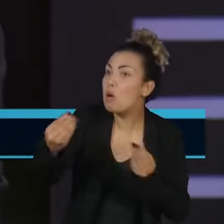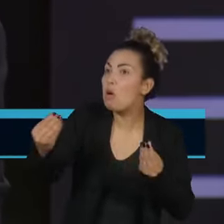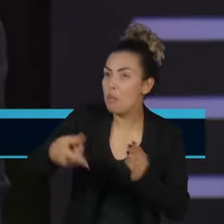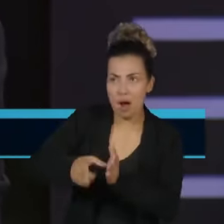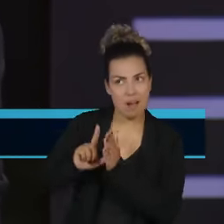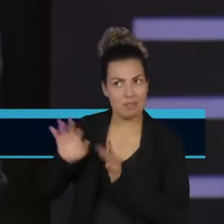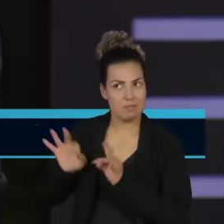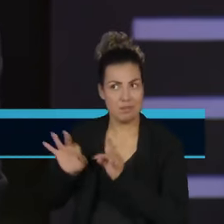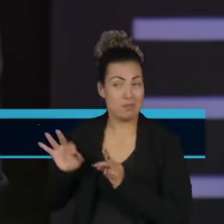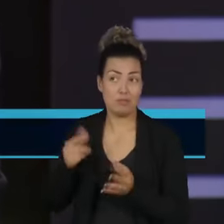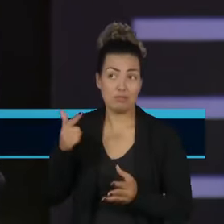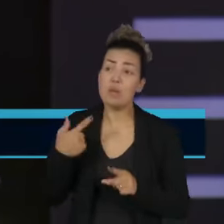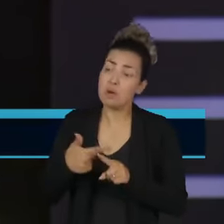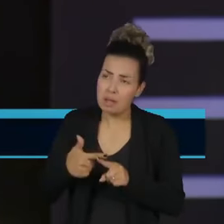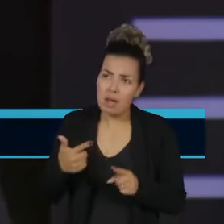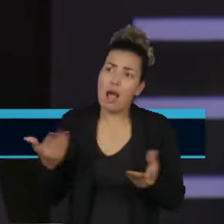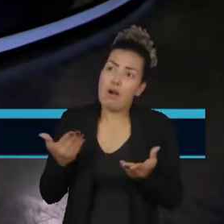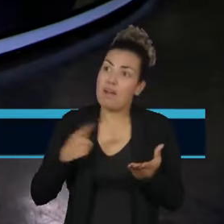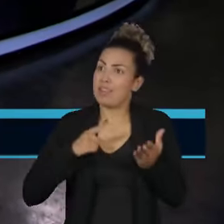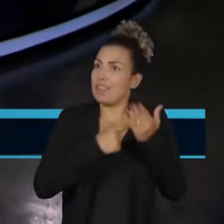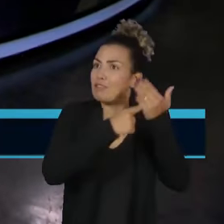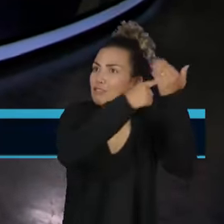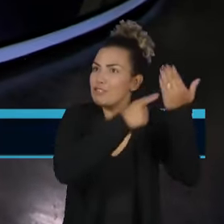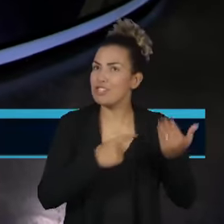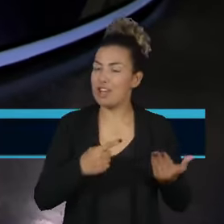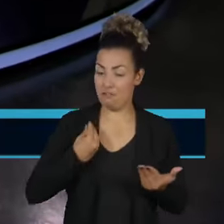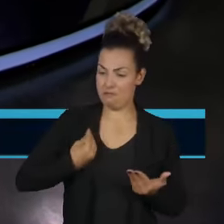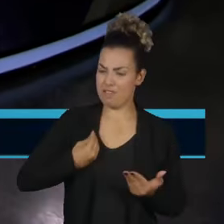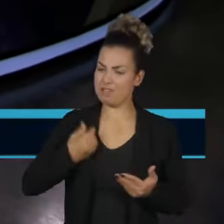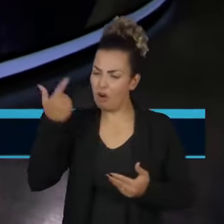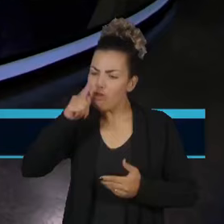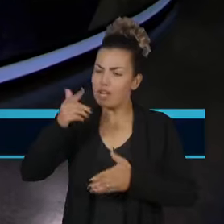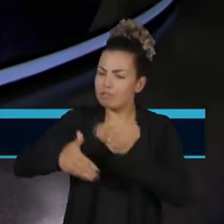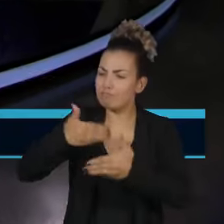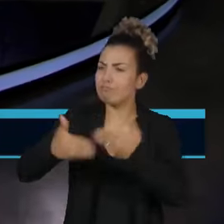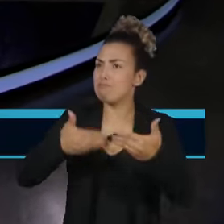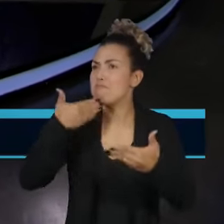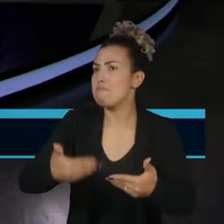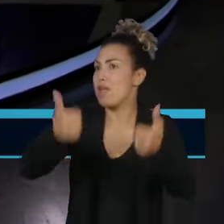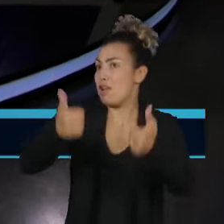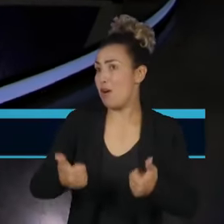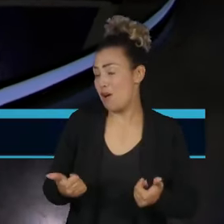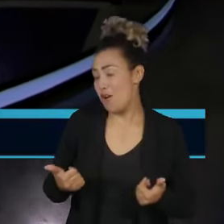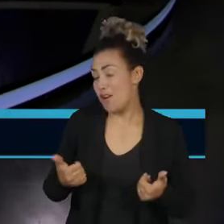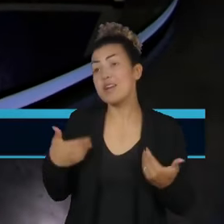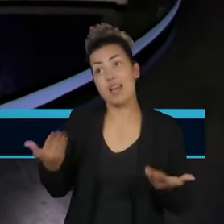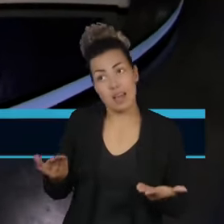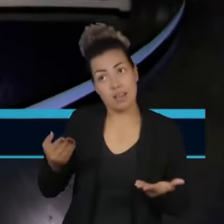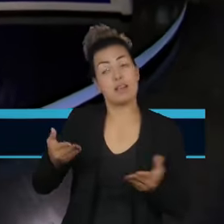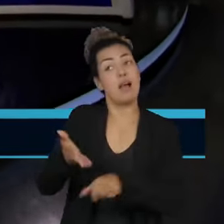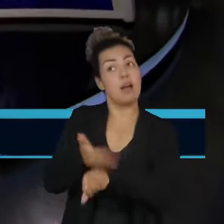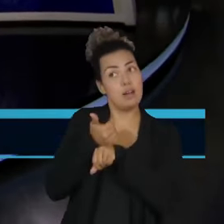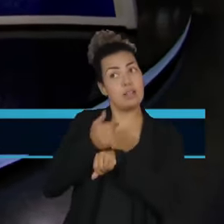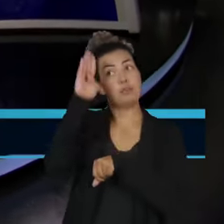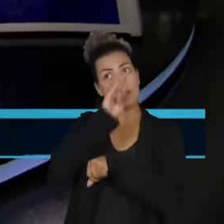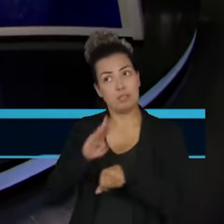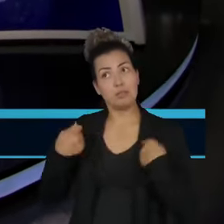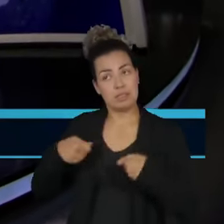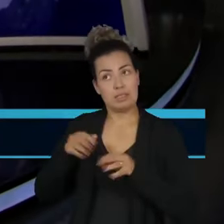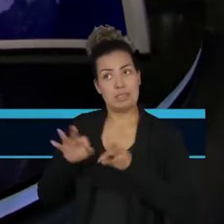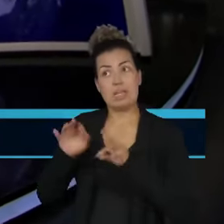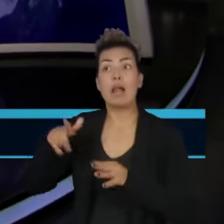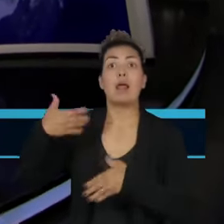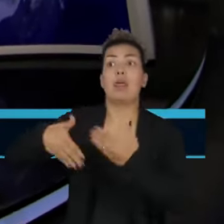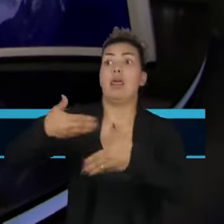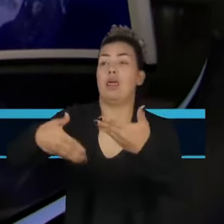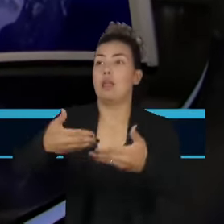qualidade de vida, tecnologia, uma série de coisas. Então o Brasil tem que olhar agora, como falou bem o entrevistado, isso, e se preparar porque não adianta correr lá na